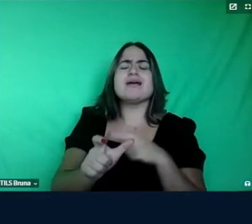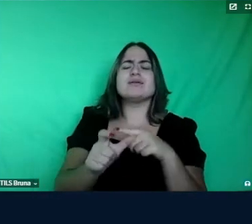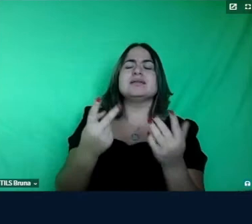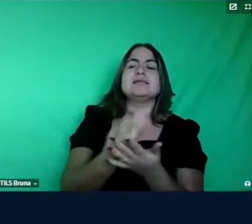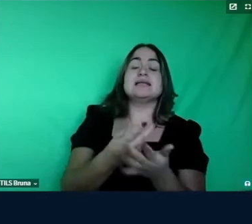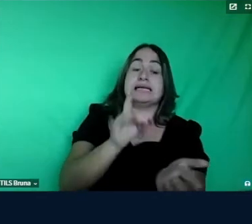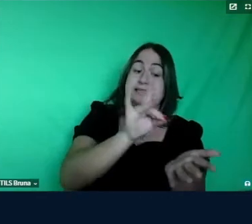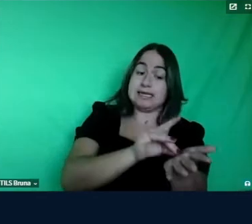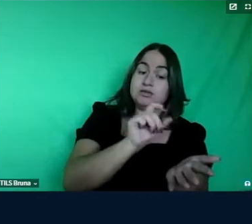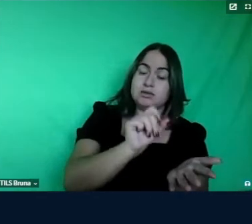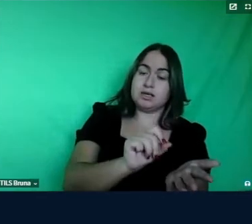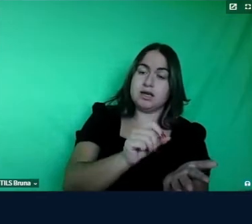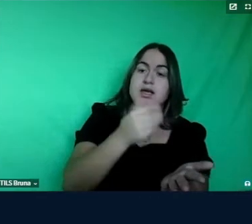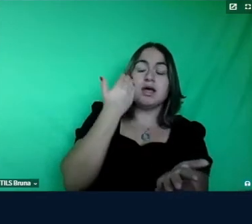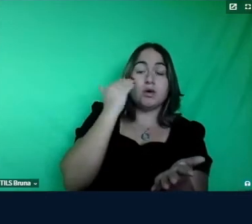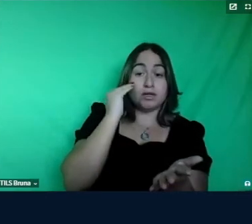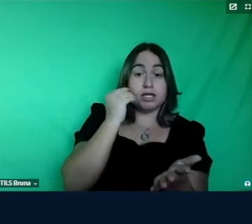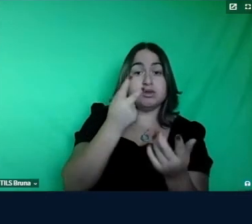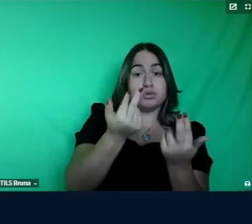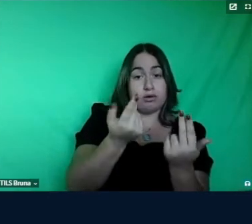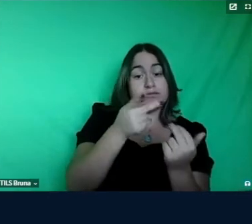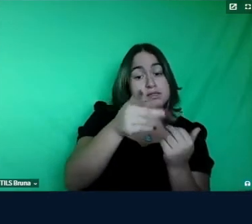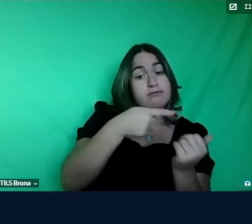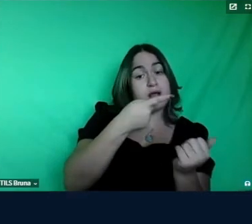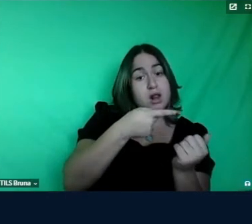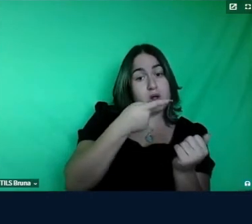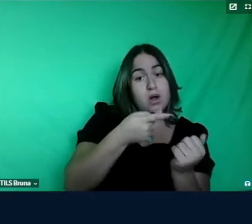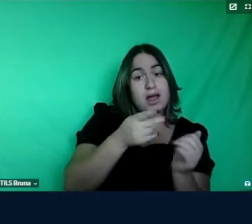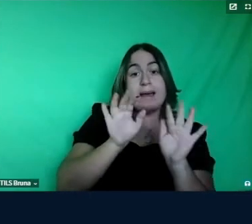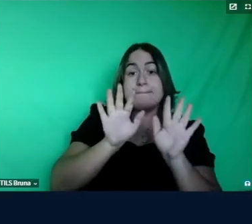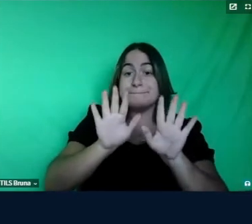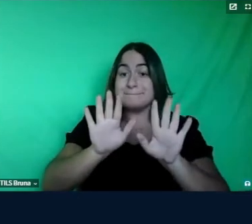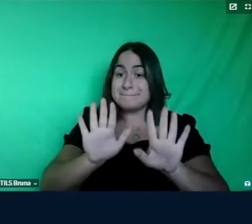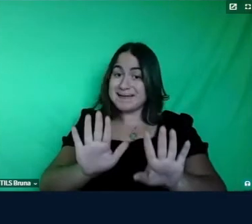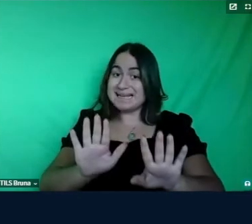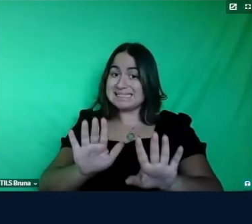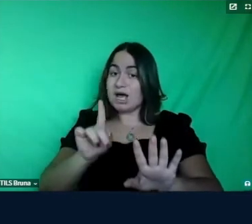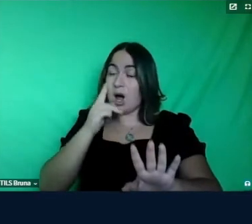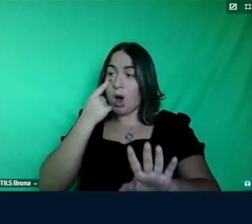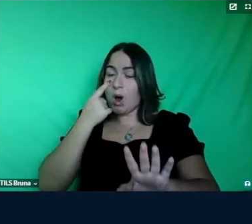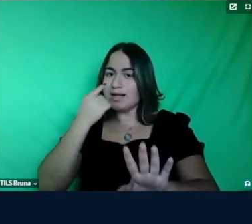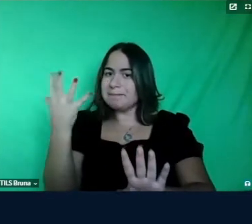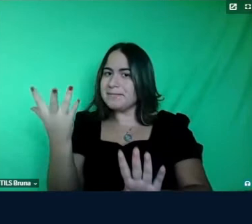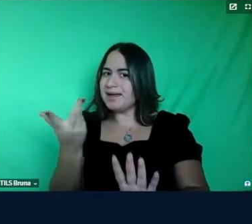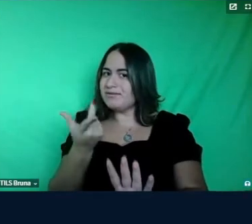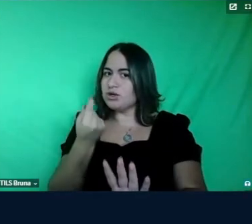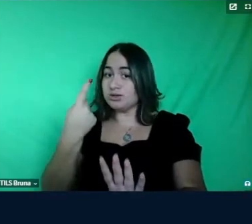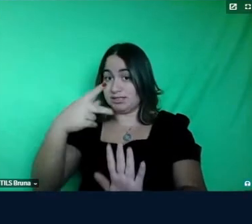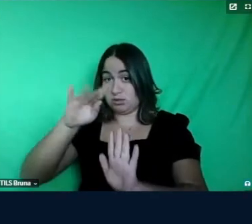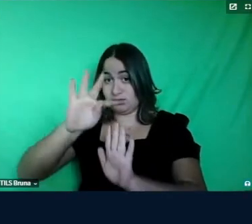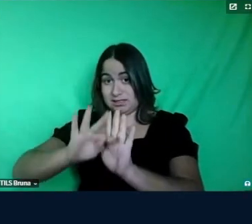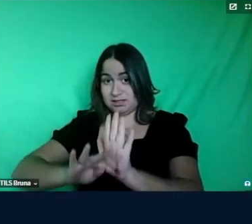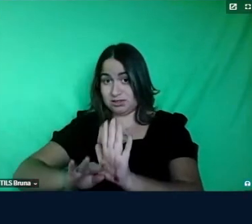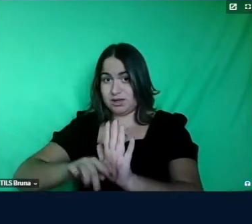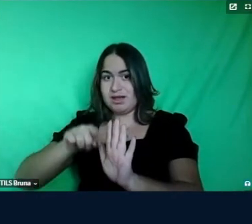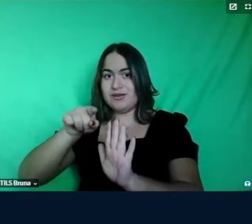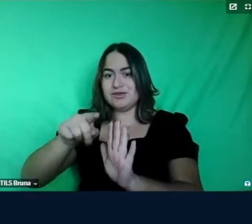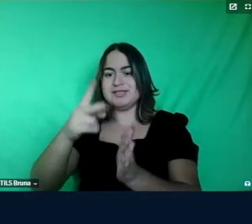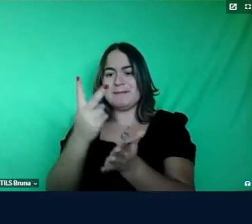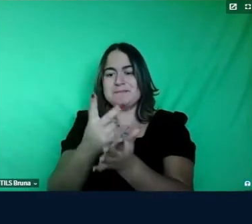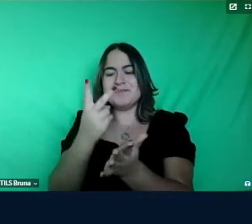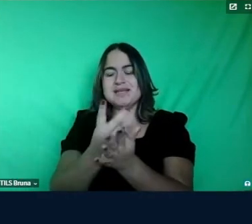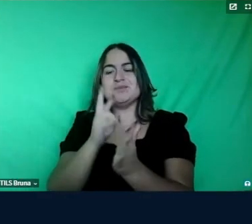eu entendo mais por essa linha que você está falando só que olha que mágico o texto que você tem você mesma se responde na página